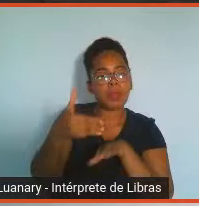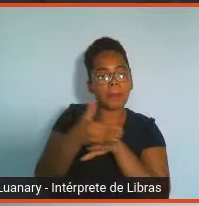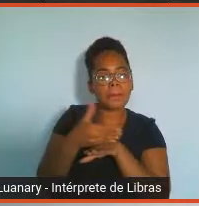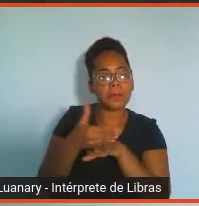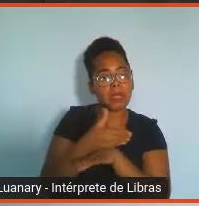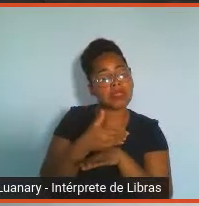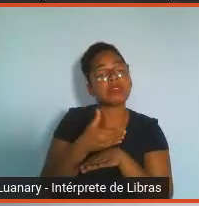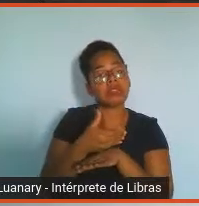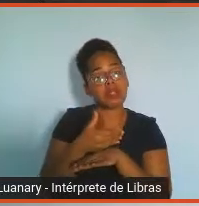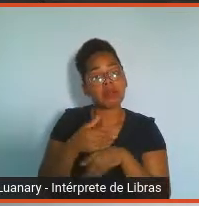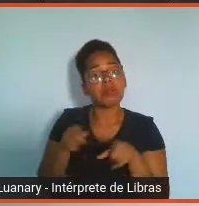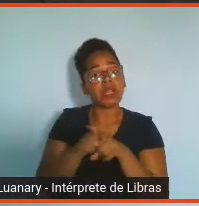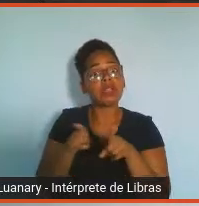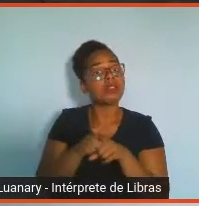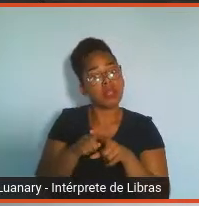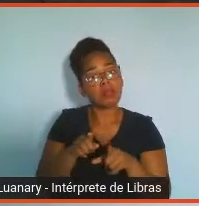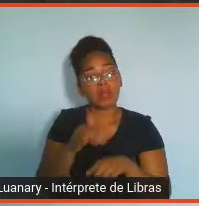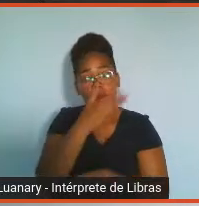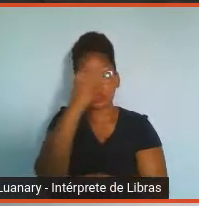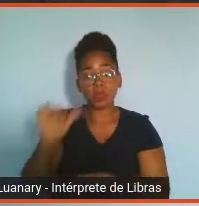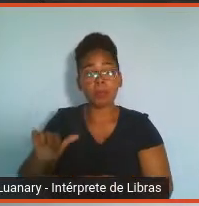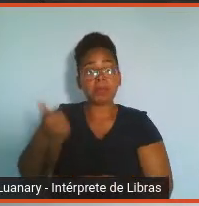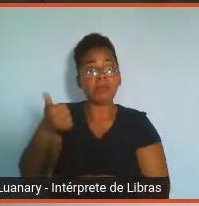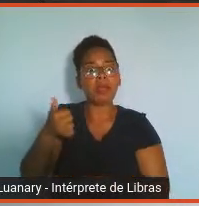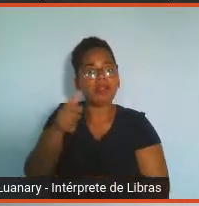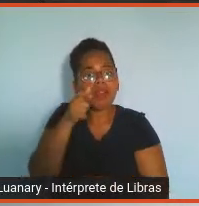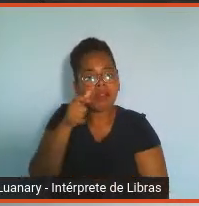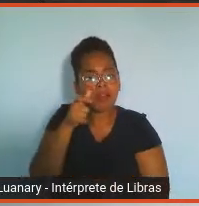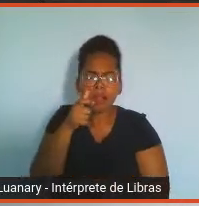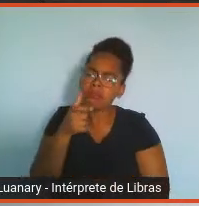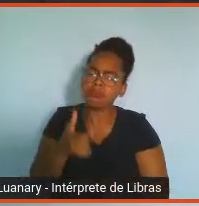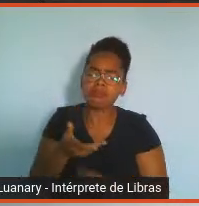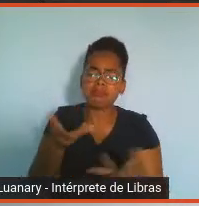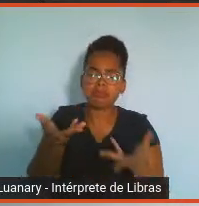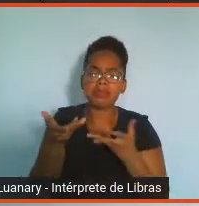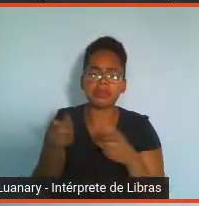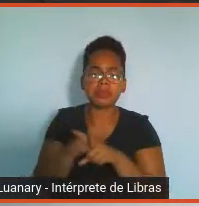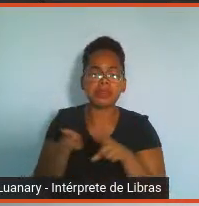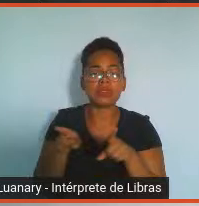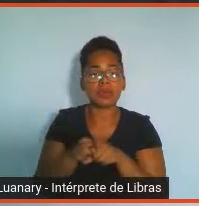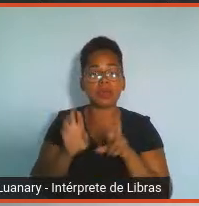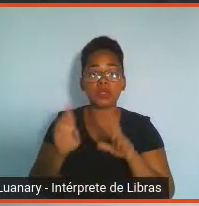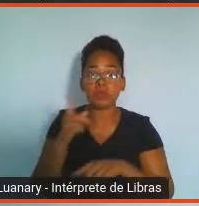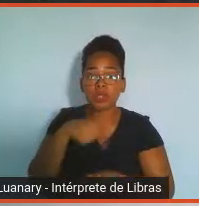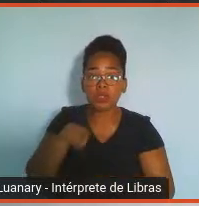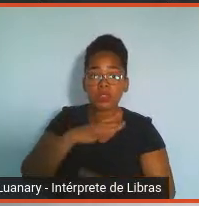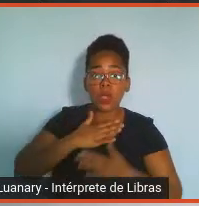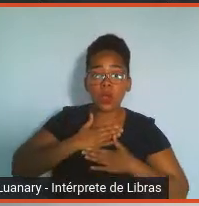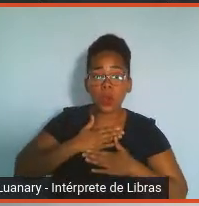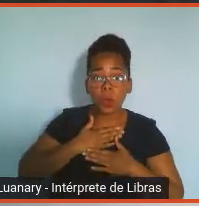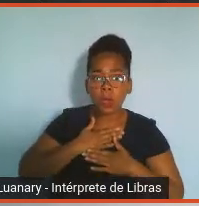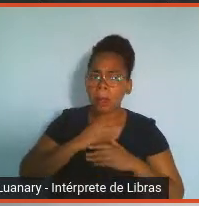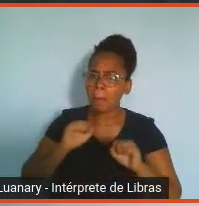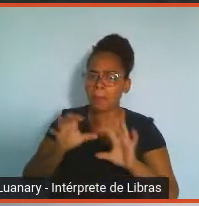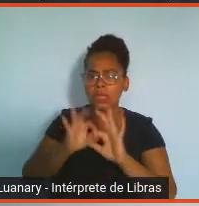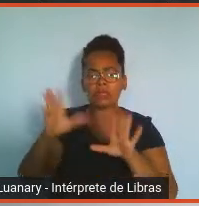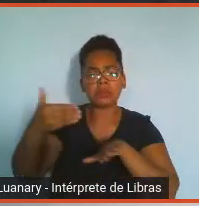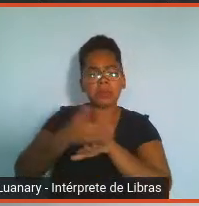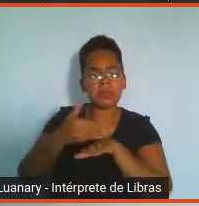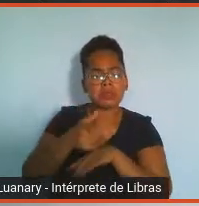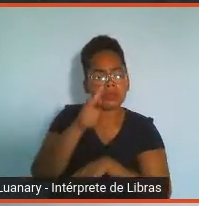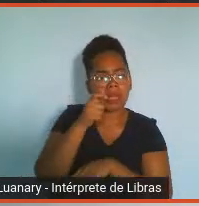participou hoje pela primeira vez. Esperamos que todos tenham gostado e passem a participar de nossos encontros e agradecemos a